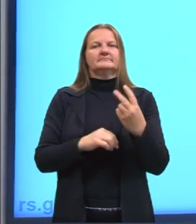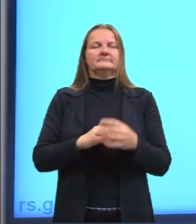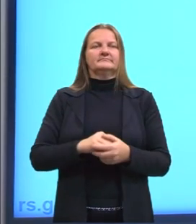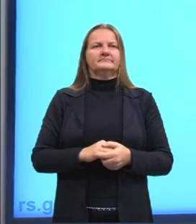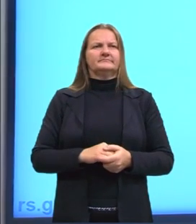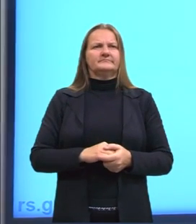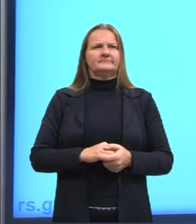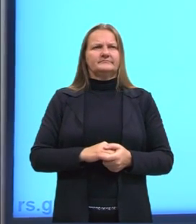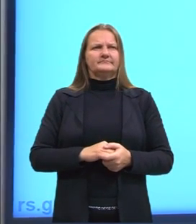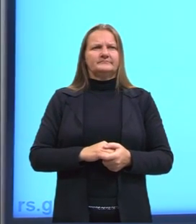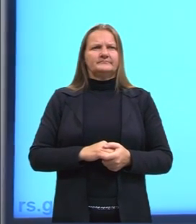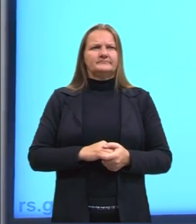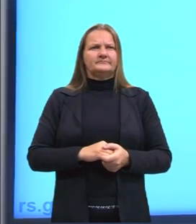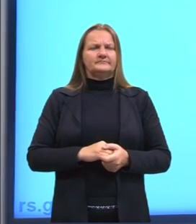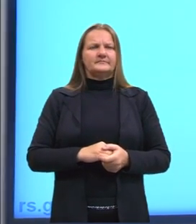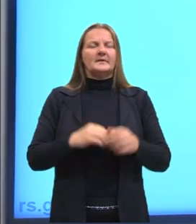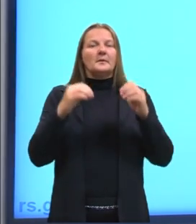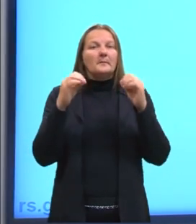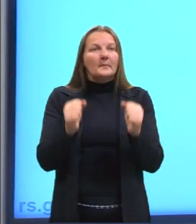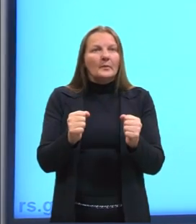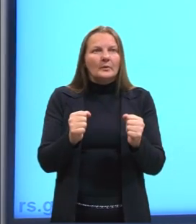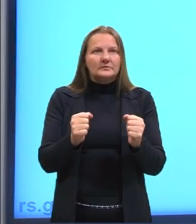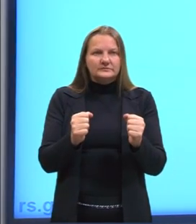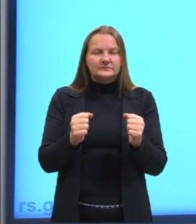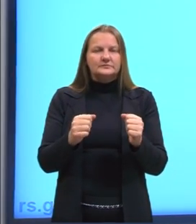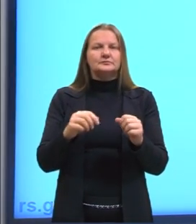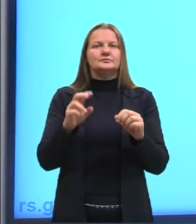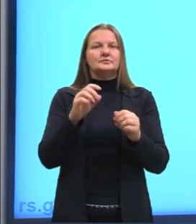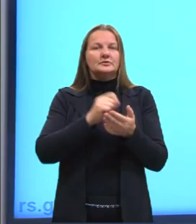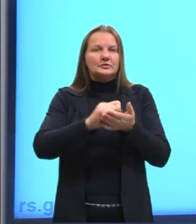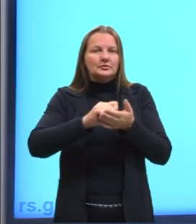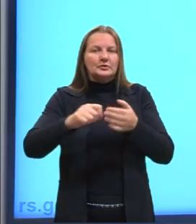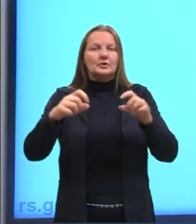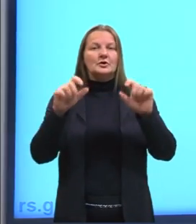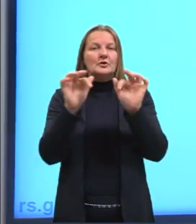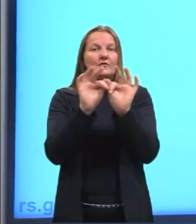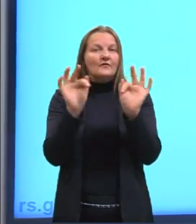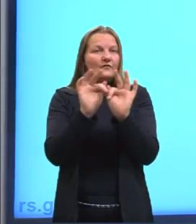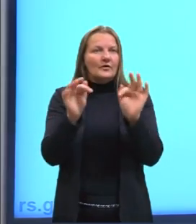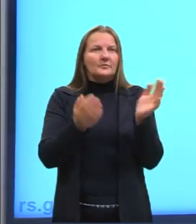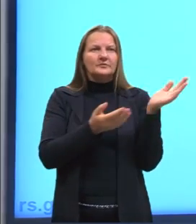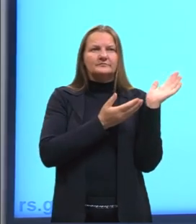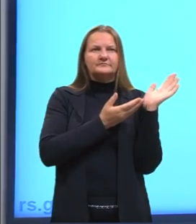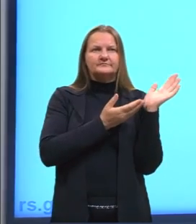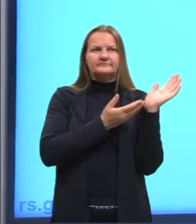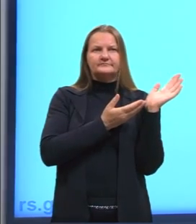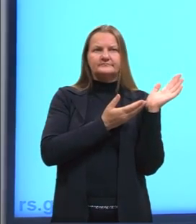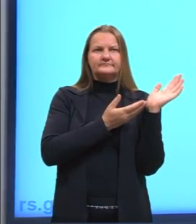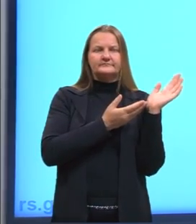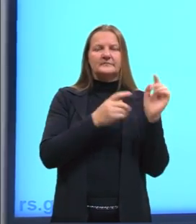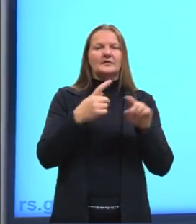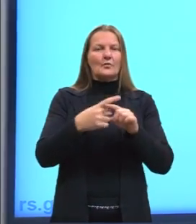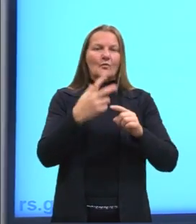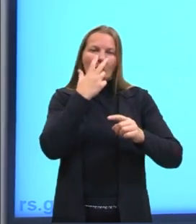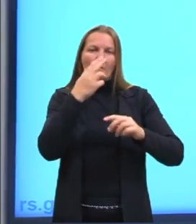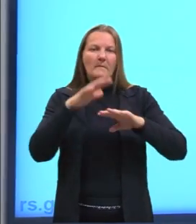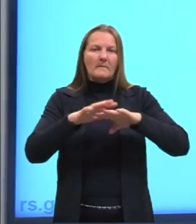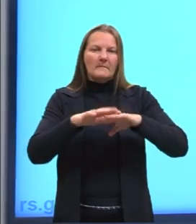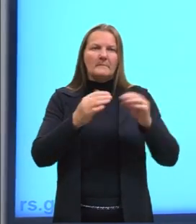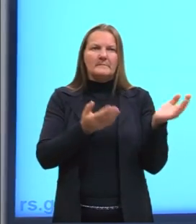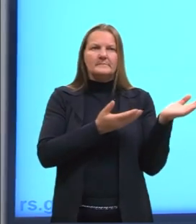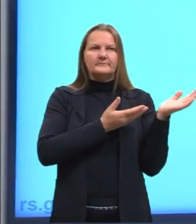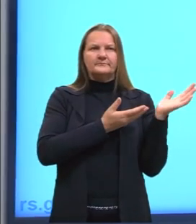E a gente pode, né, também escrever a entropia de uma forma matematizada, né? E aí a gente